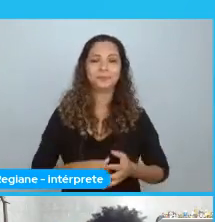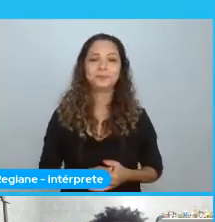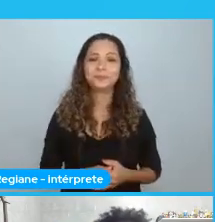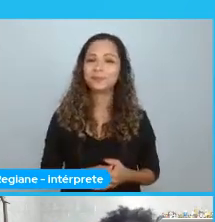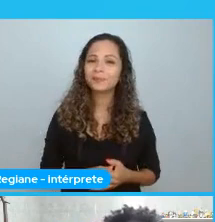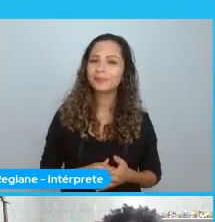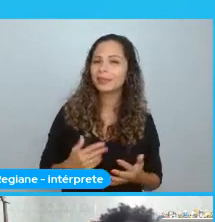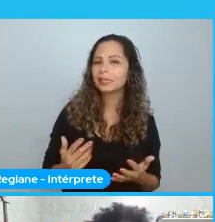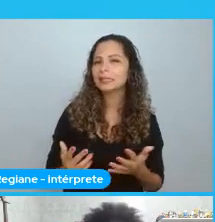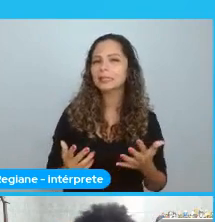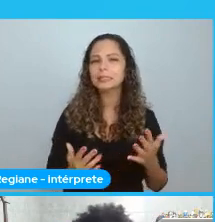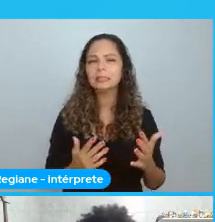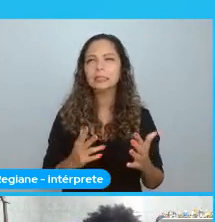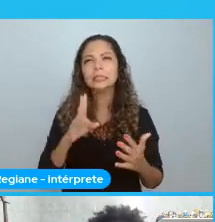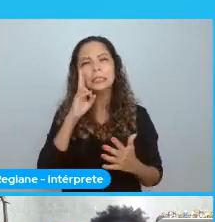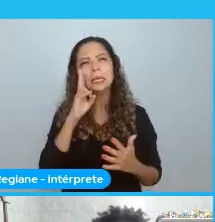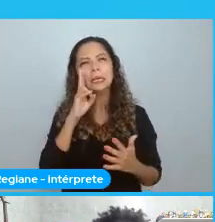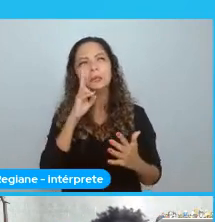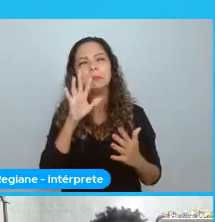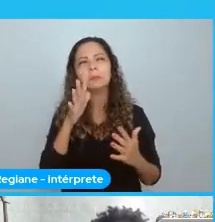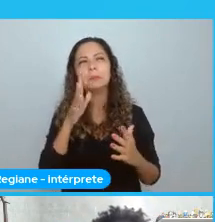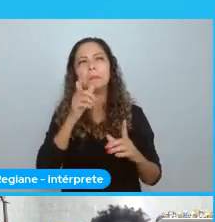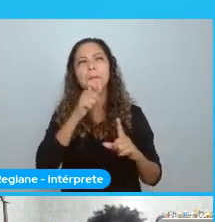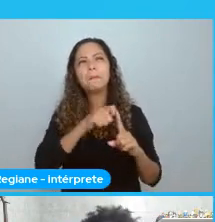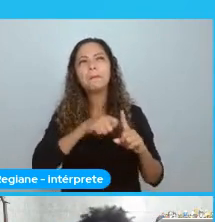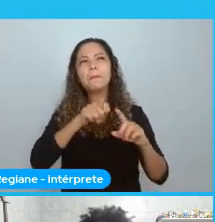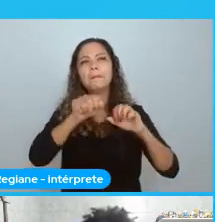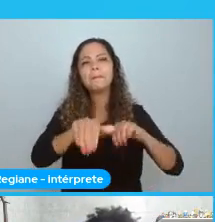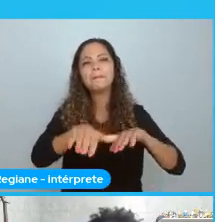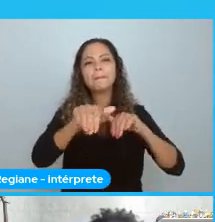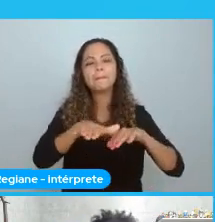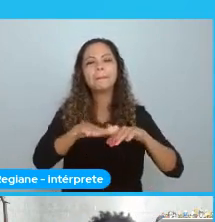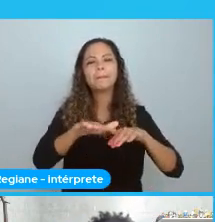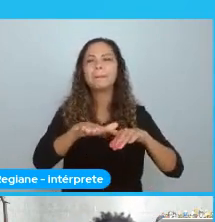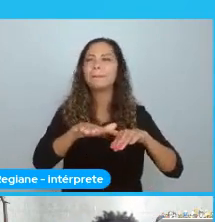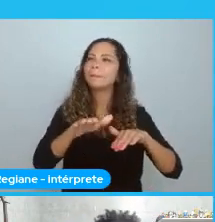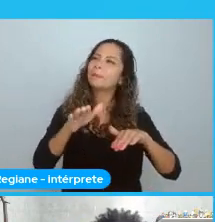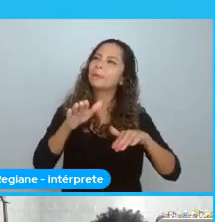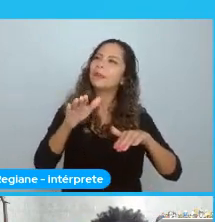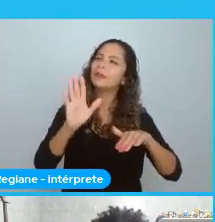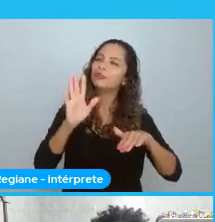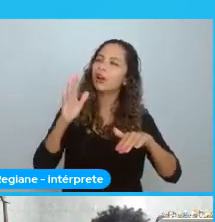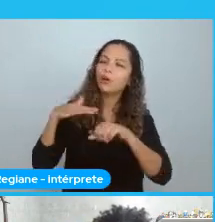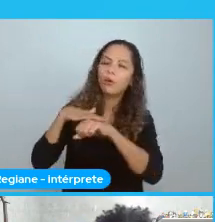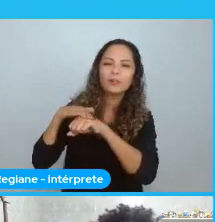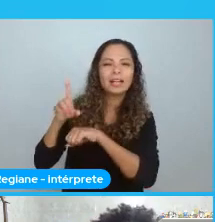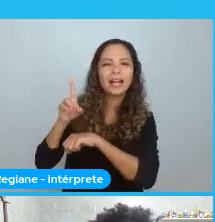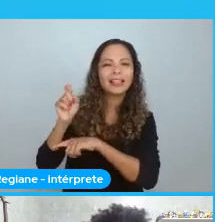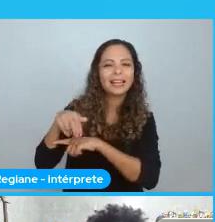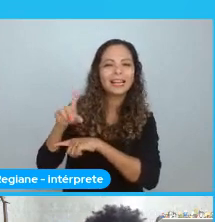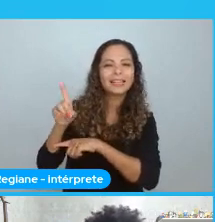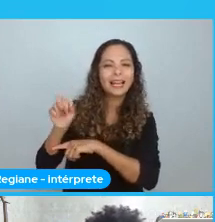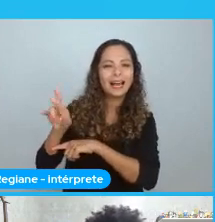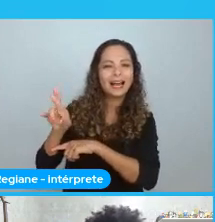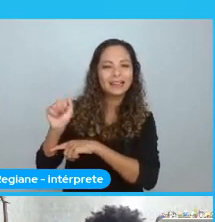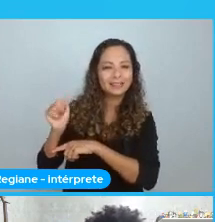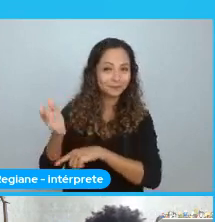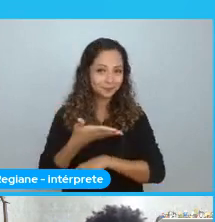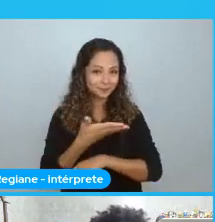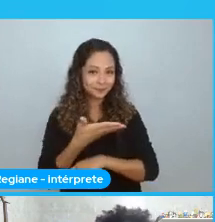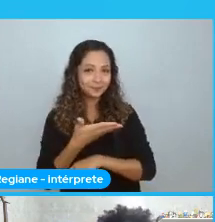passando. Eu acho que isso foi em setembro. Estava tentando recordar com o Dandara. sei se foi hoje ou foi ontem. Isso foi em setembro. E aí,